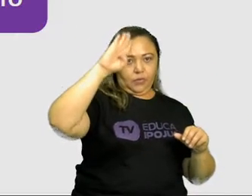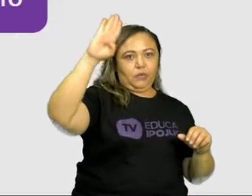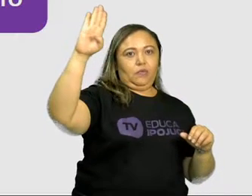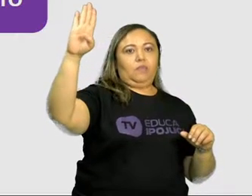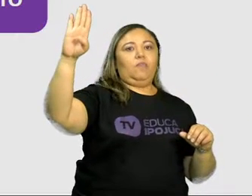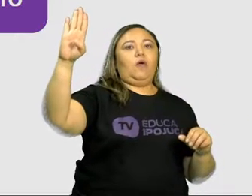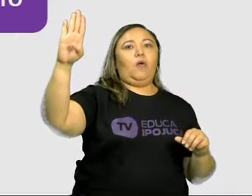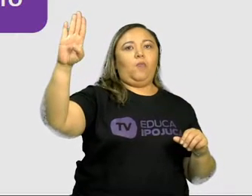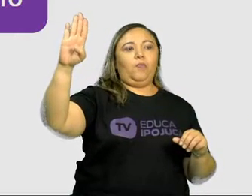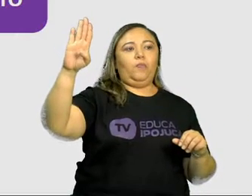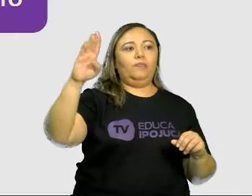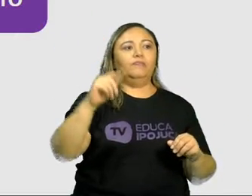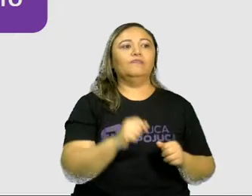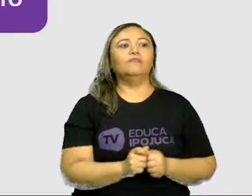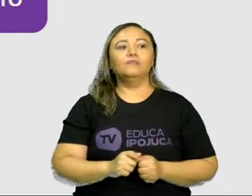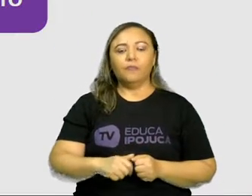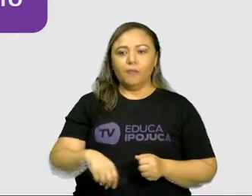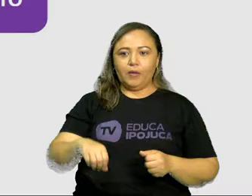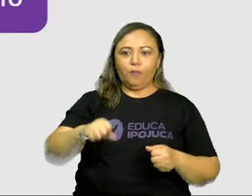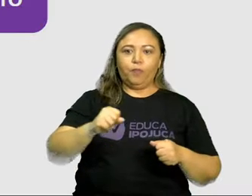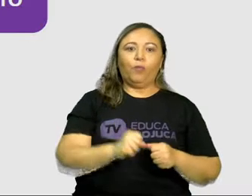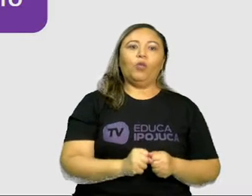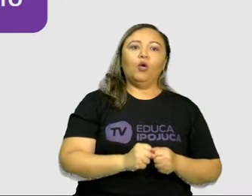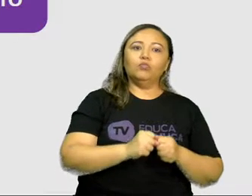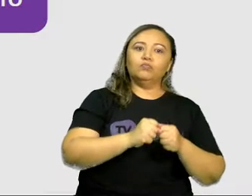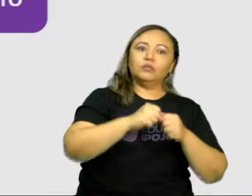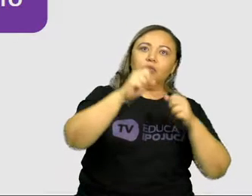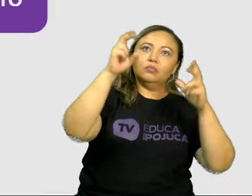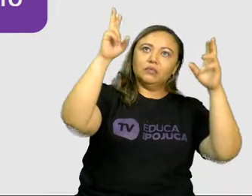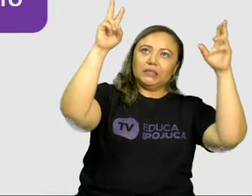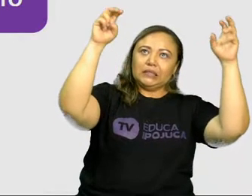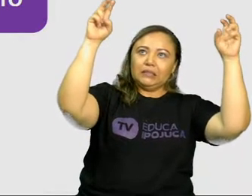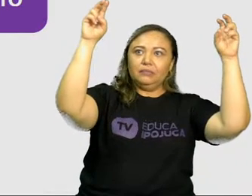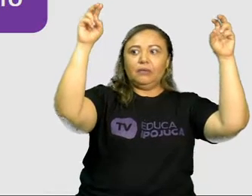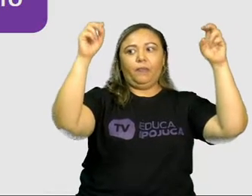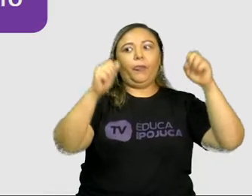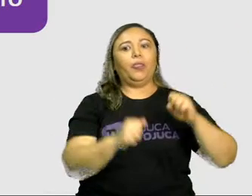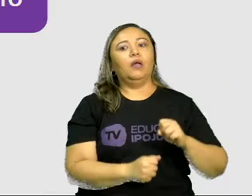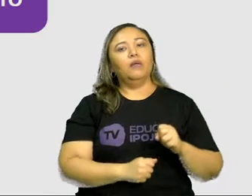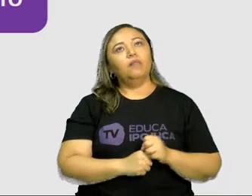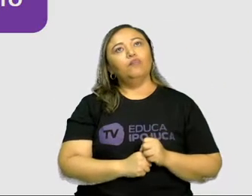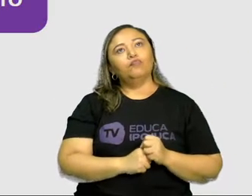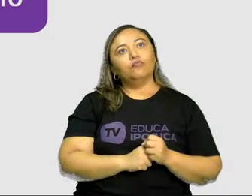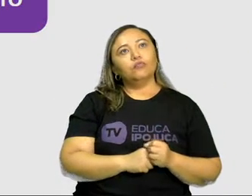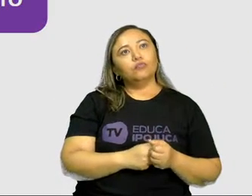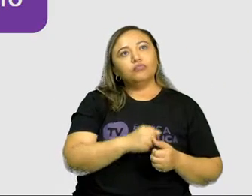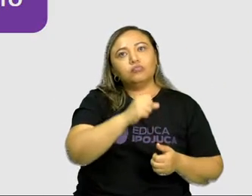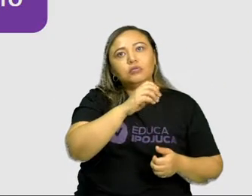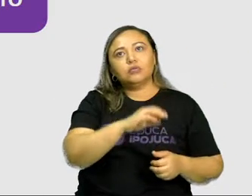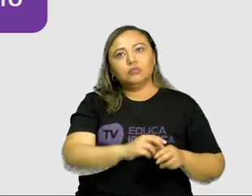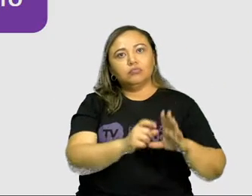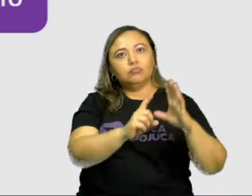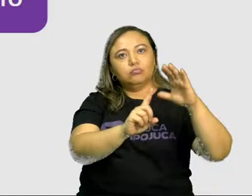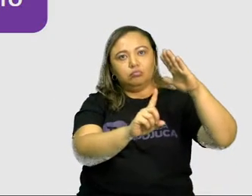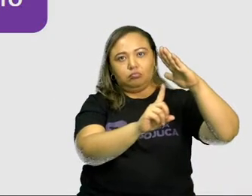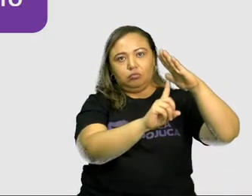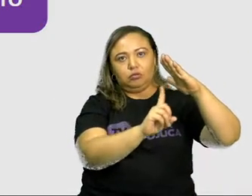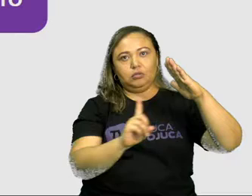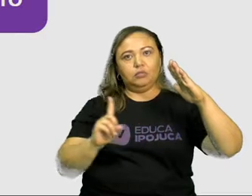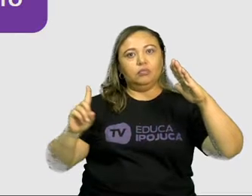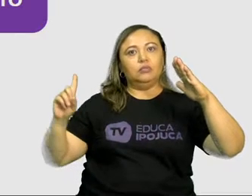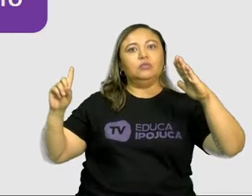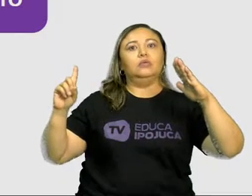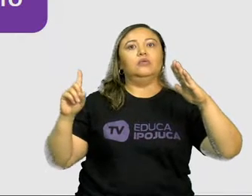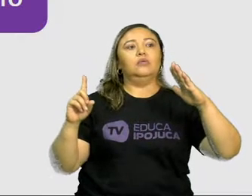abordagem. Então, a gente tem um assunto maior, vamos dizer, a gente poderia dizer que é o distanciamento social.